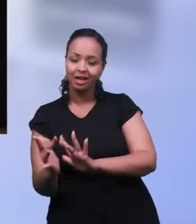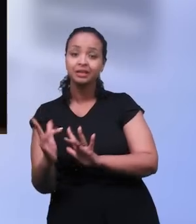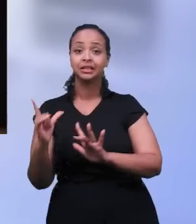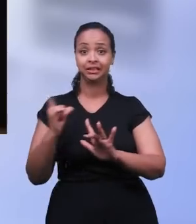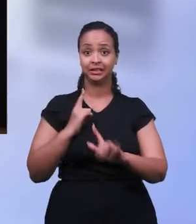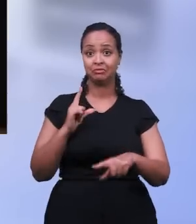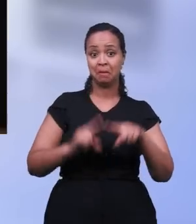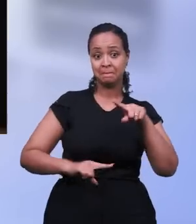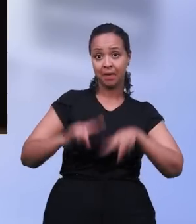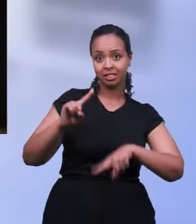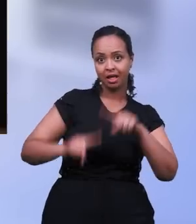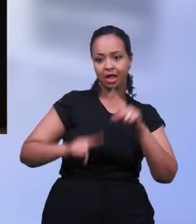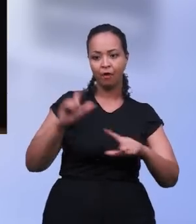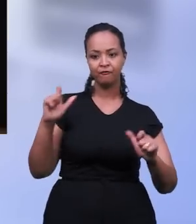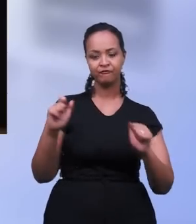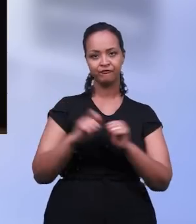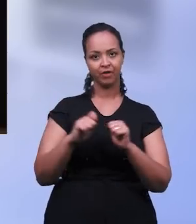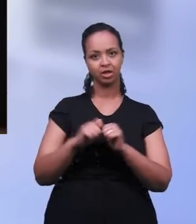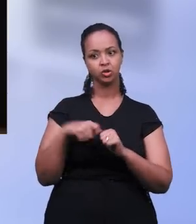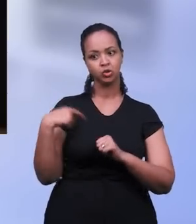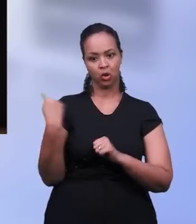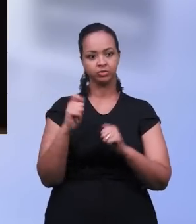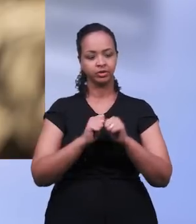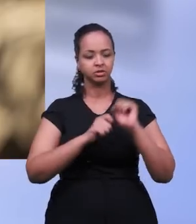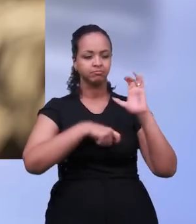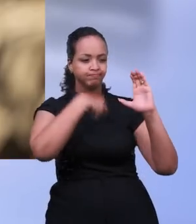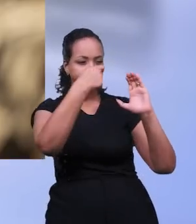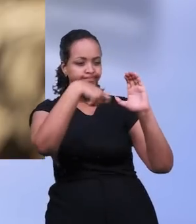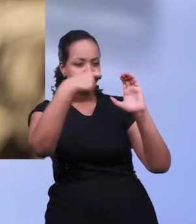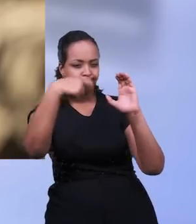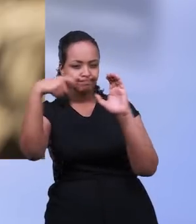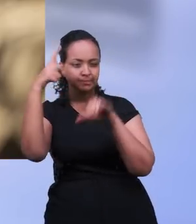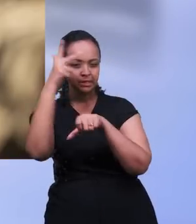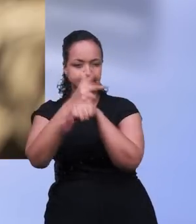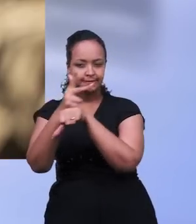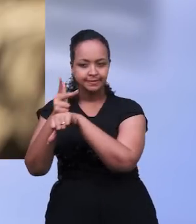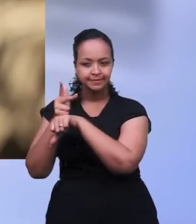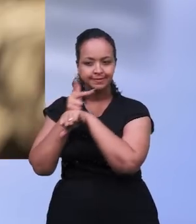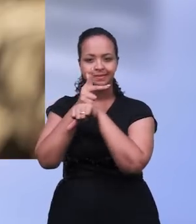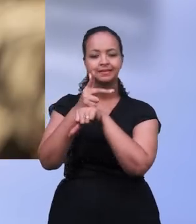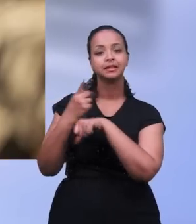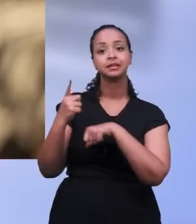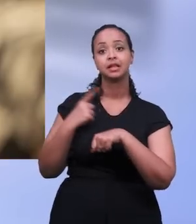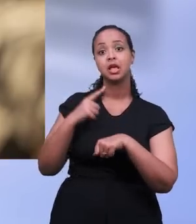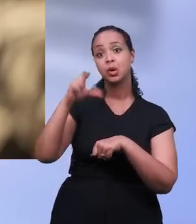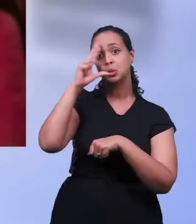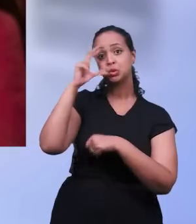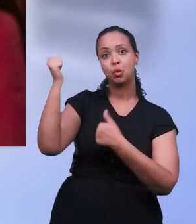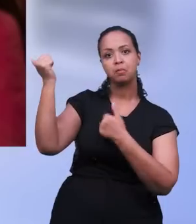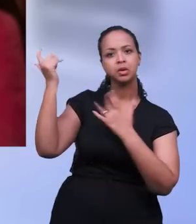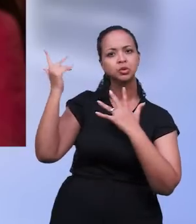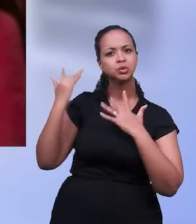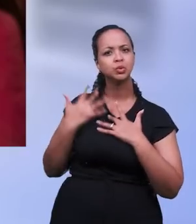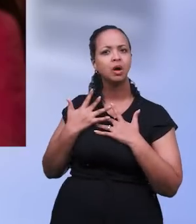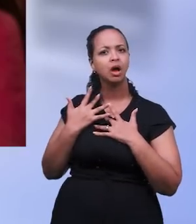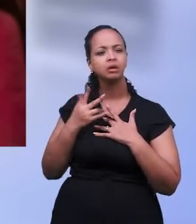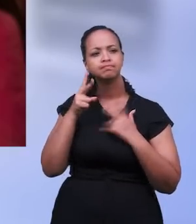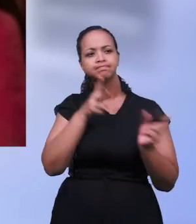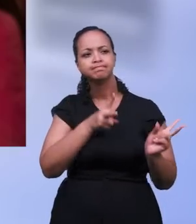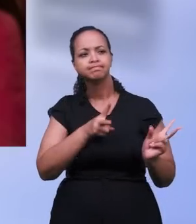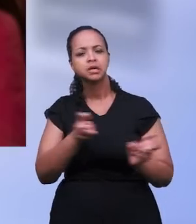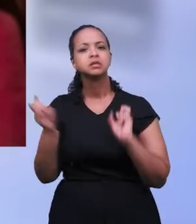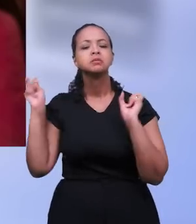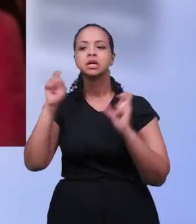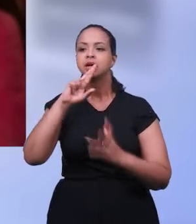Esse material que foi trazido para nós, ao fazermos isso, ao registrarmos isso, o Senhor nos abençoou muito